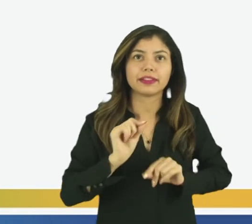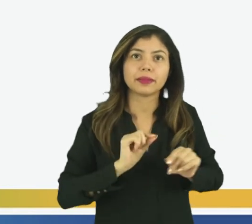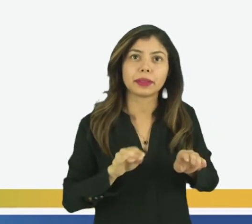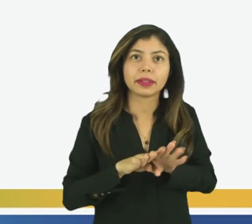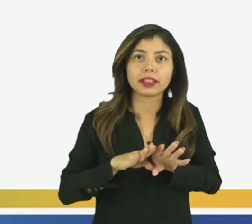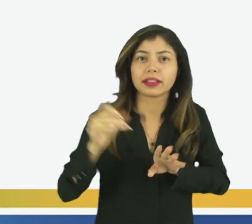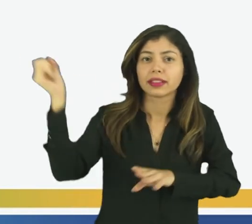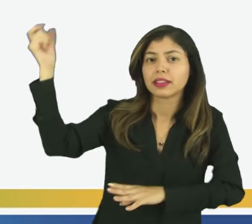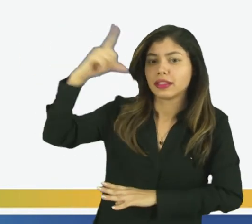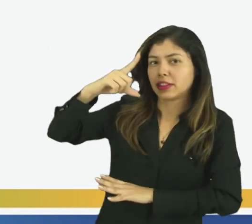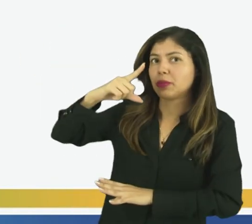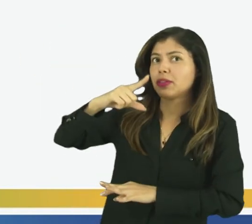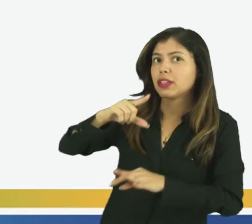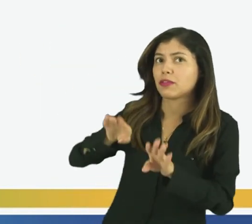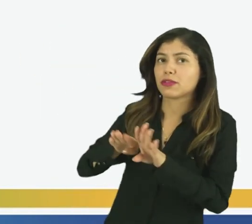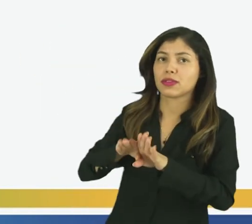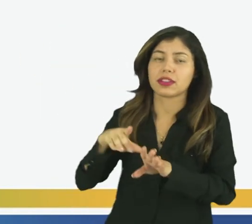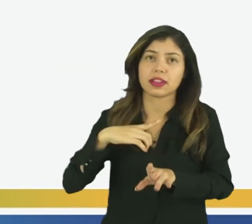sumindo!